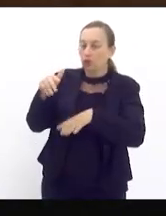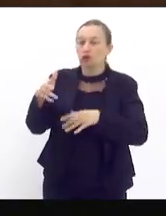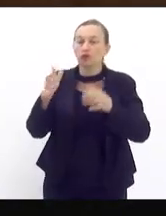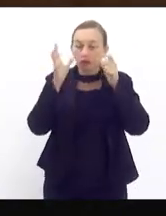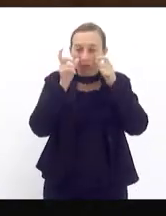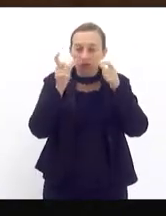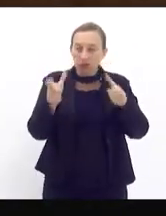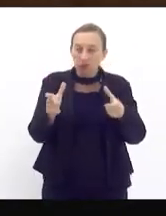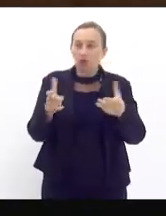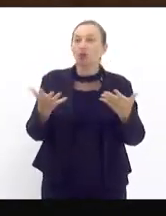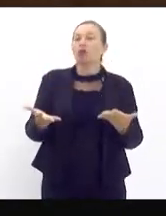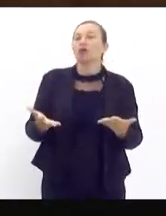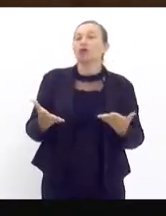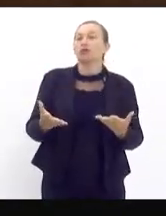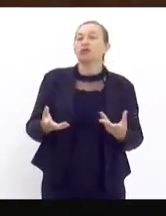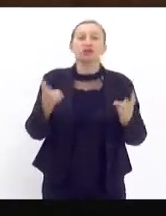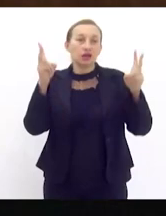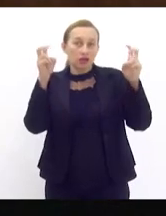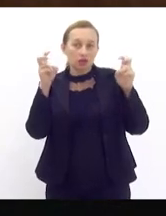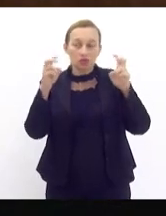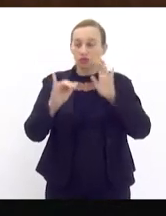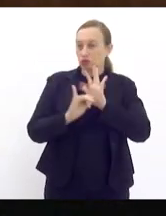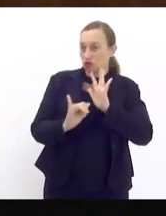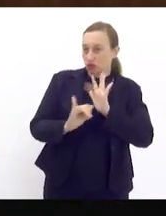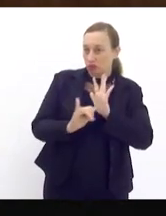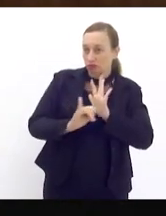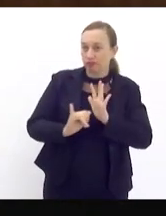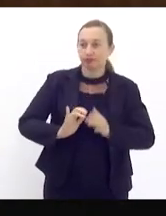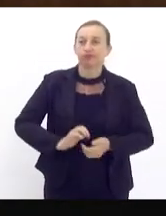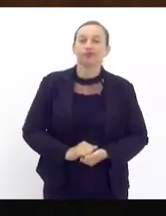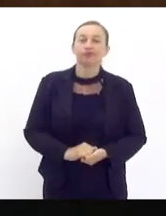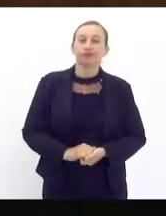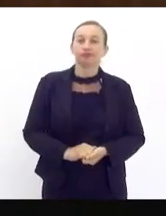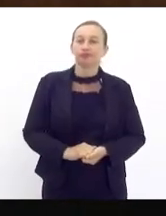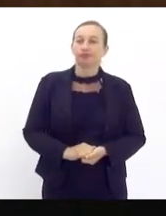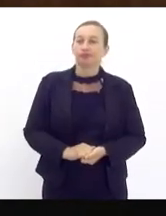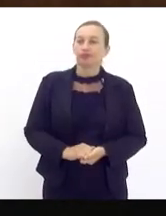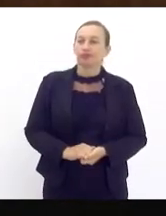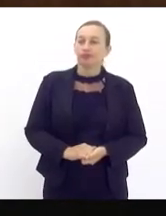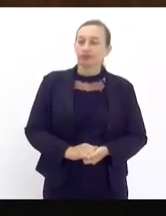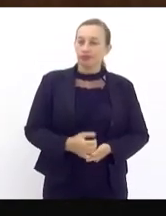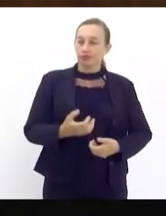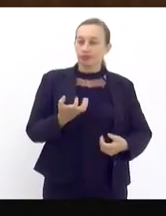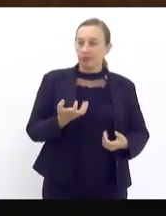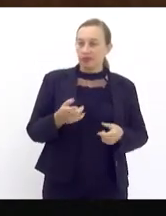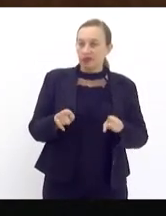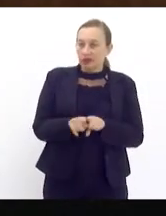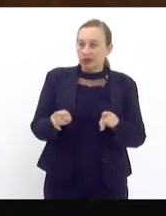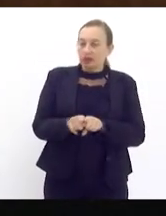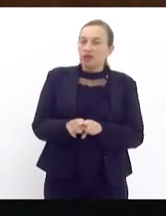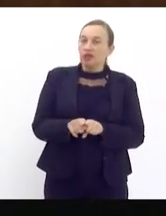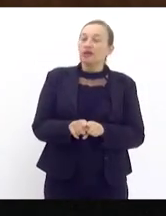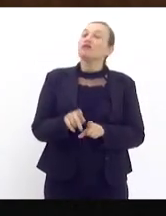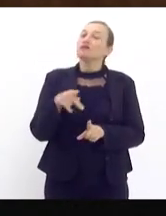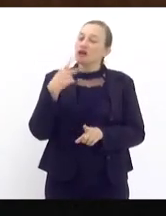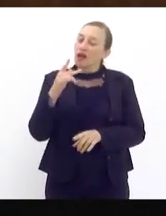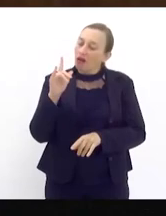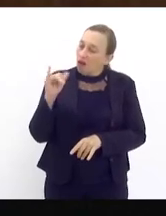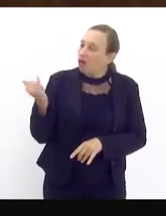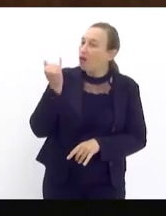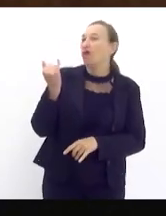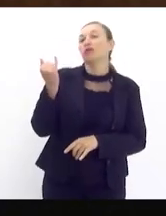atenção para essa questão do edital. o que eu queria aqui também pontuar, porque eu acho que é